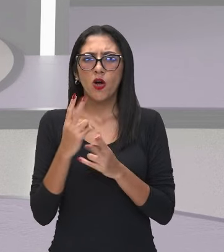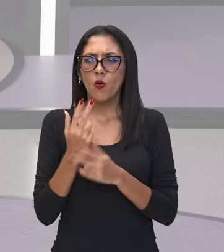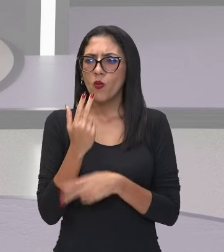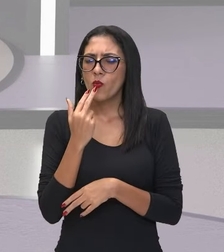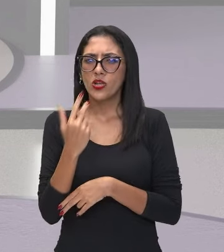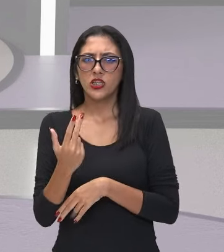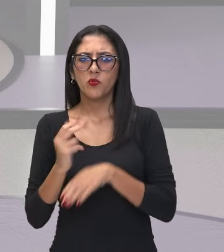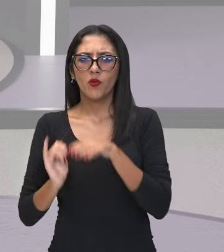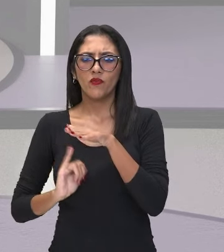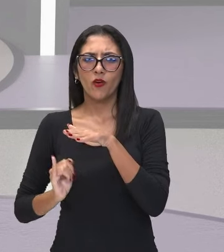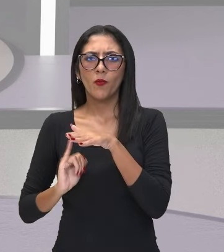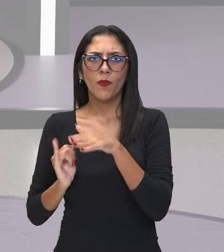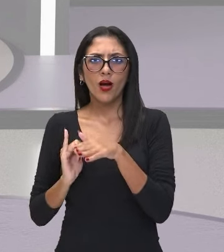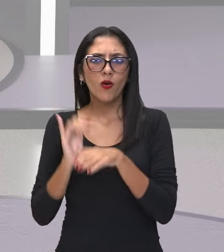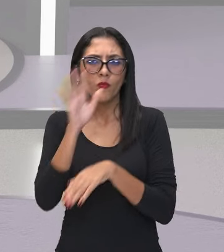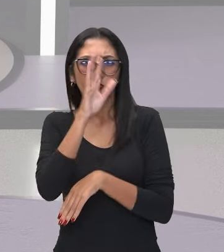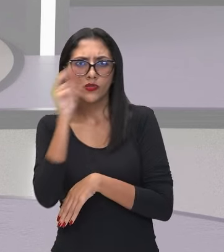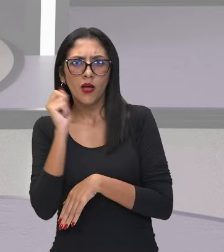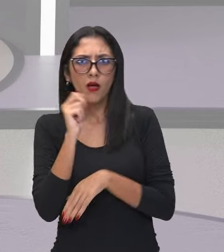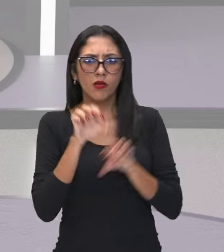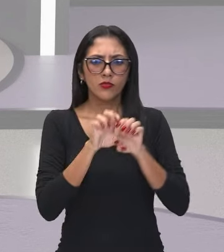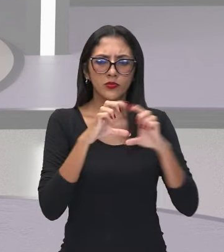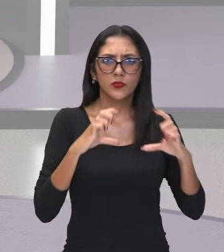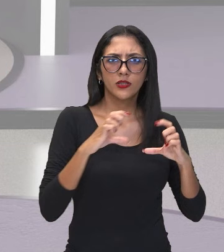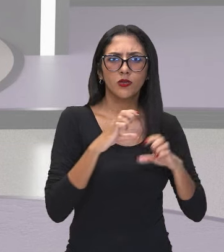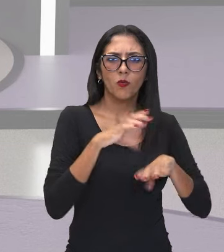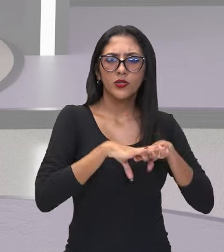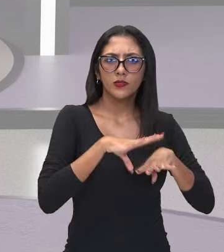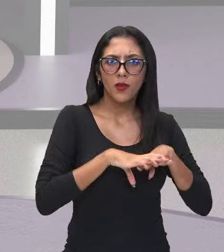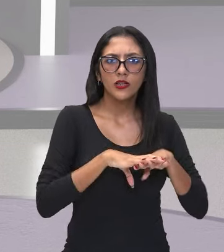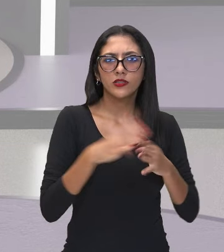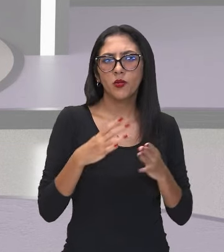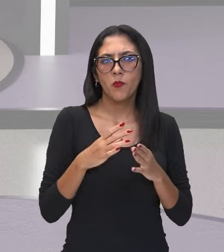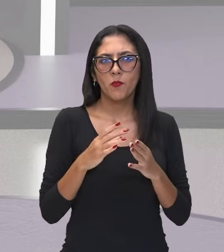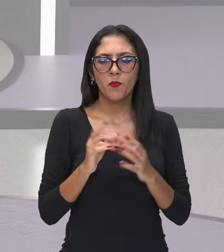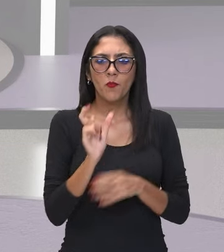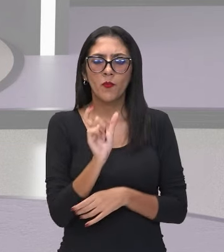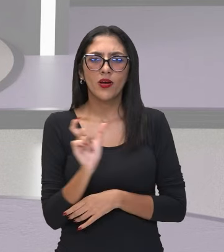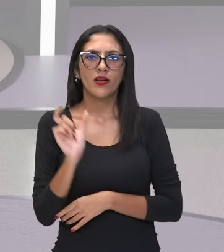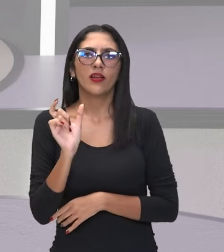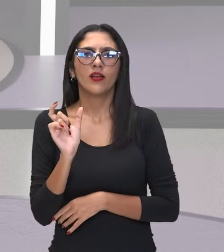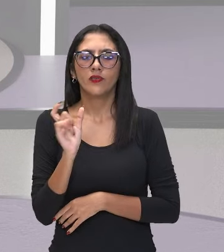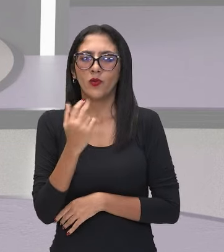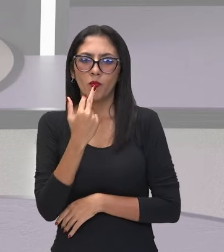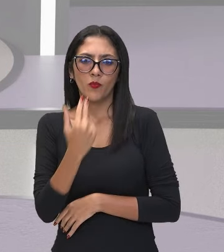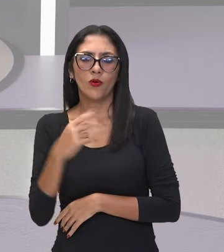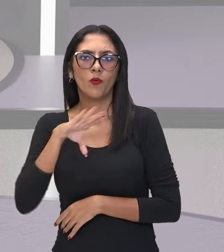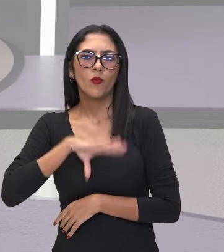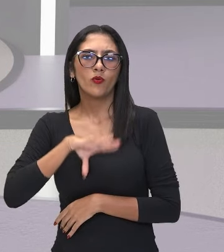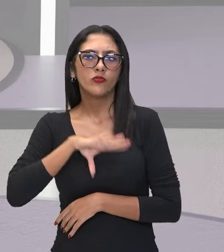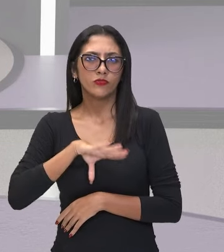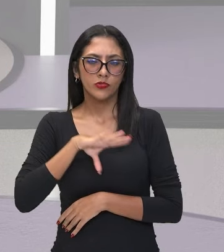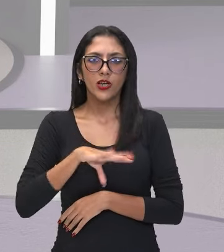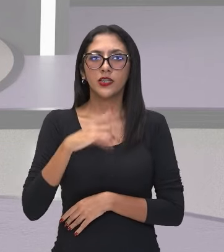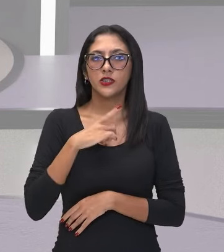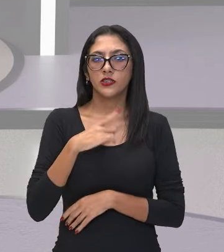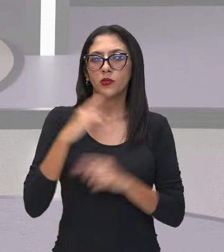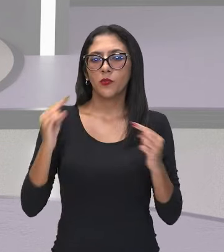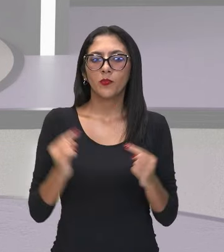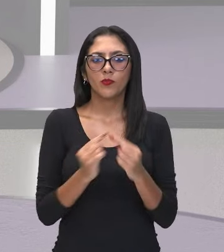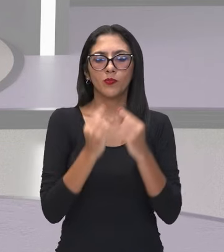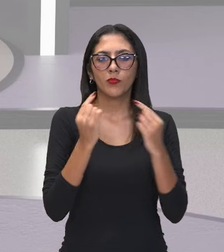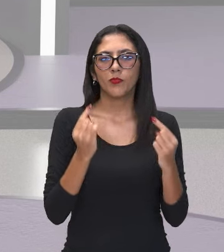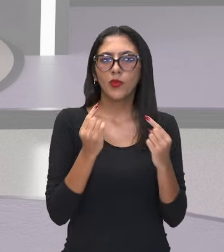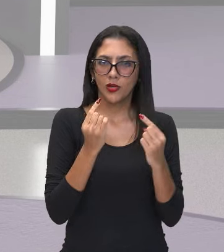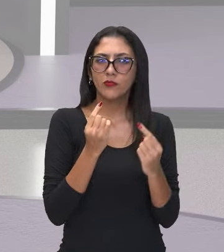numérica? Tem tudo a ver. Expressão ali, não é na língua portuguesa, anda junto com expressão numérica ali na